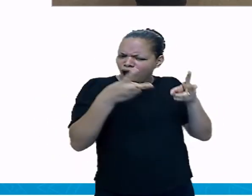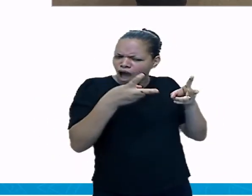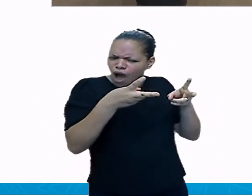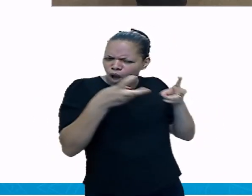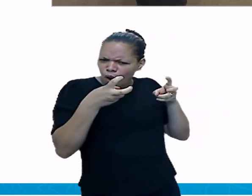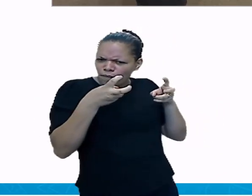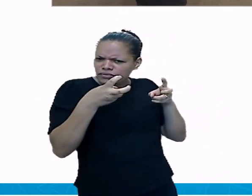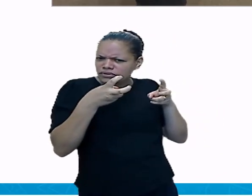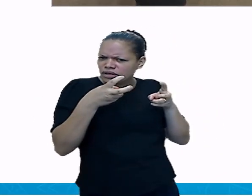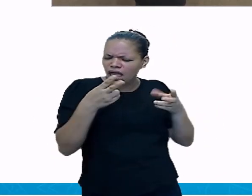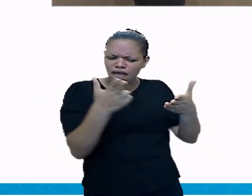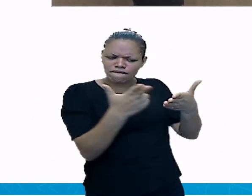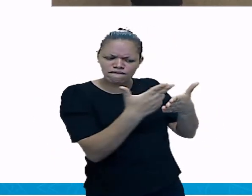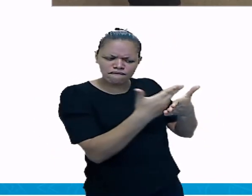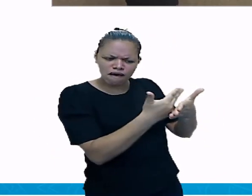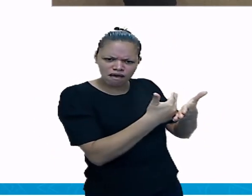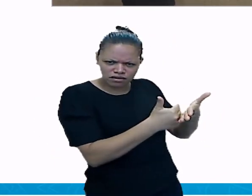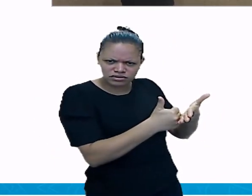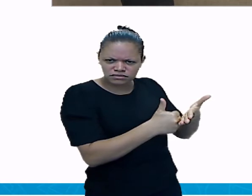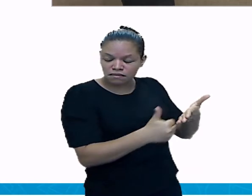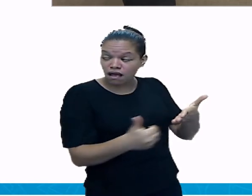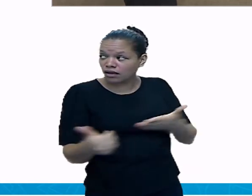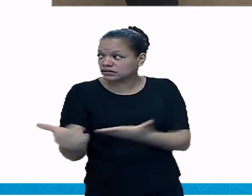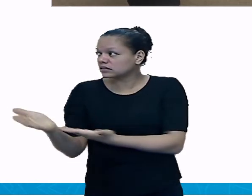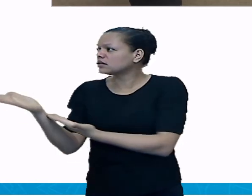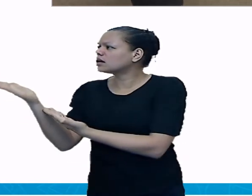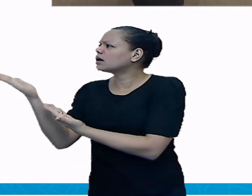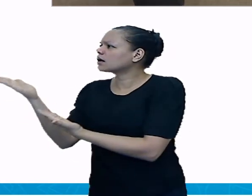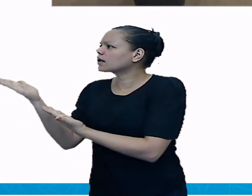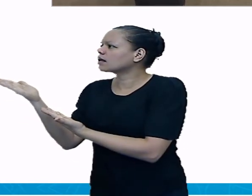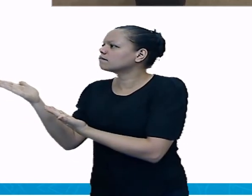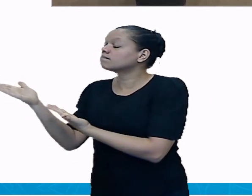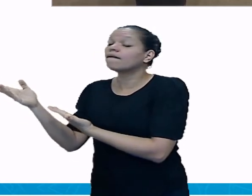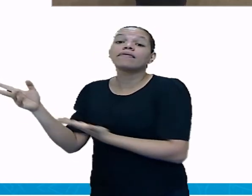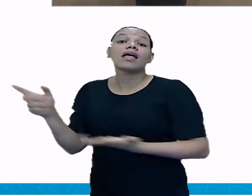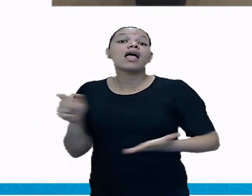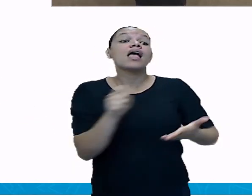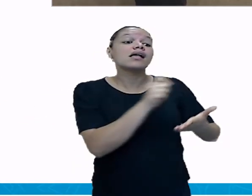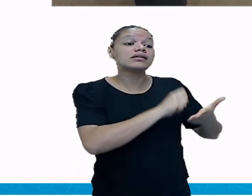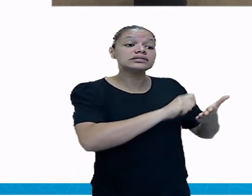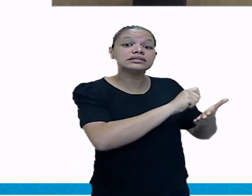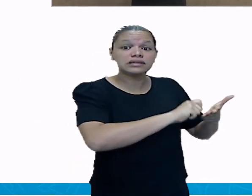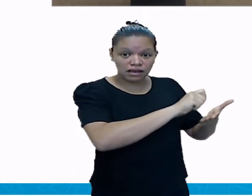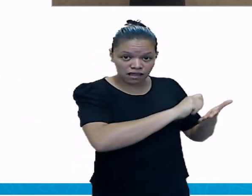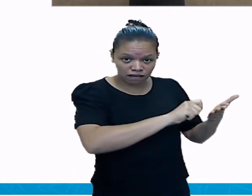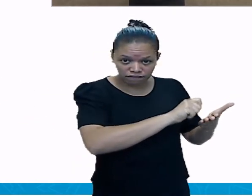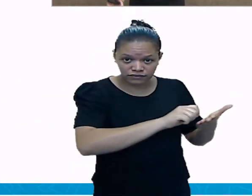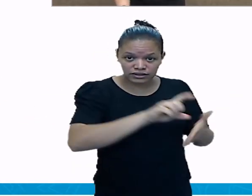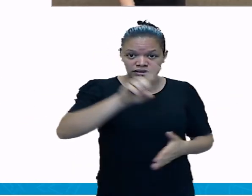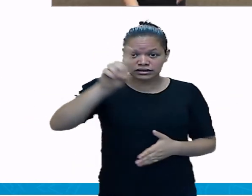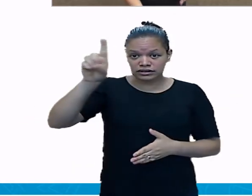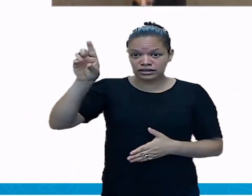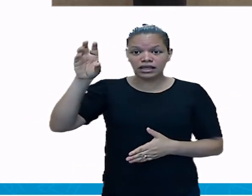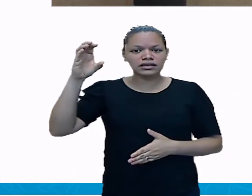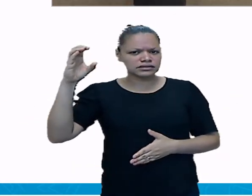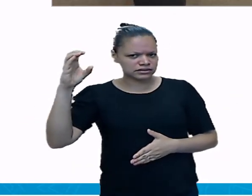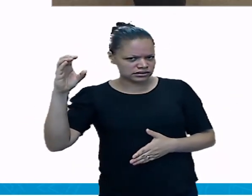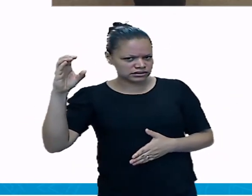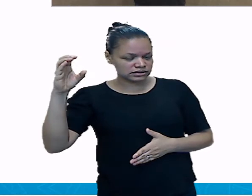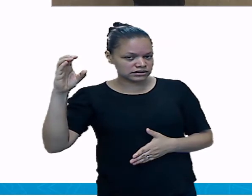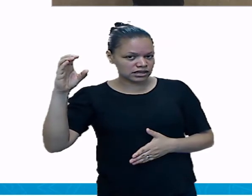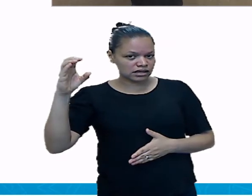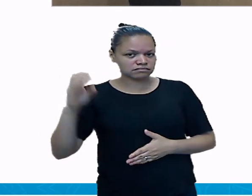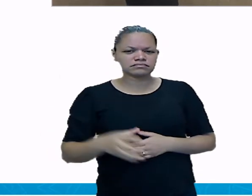e escreva BC, bons condutores, para os bons condutores de